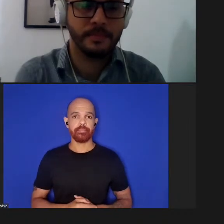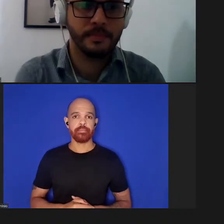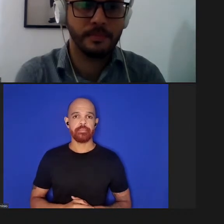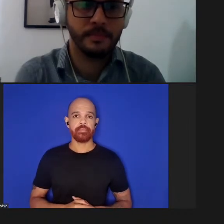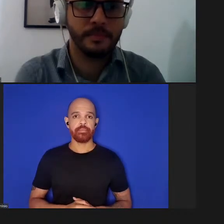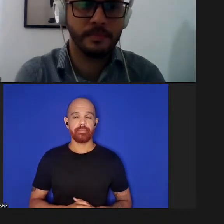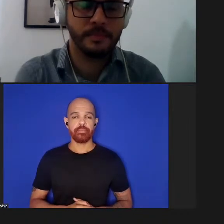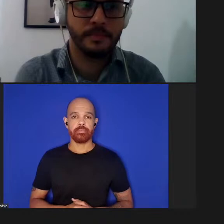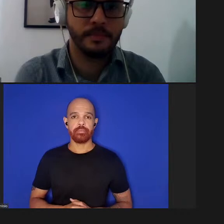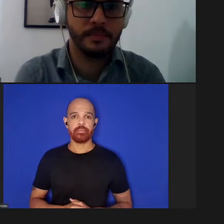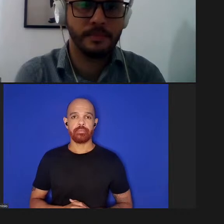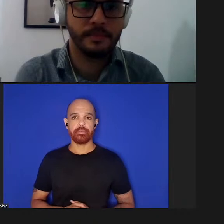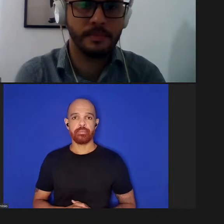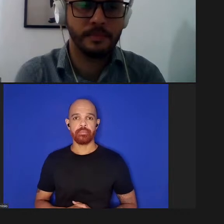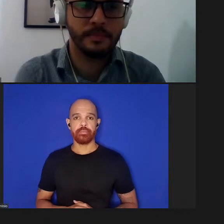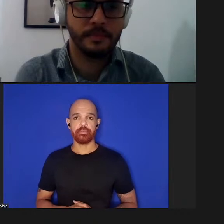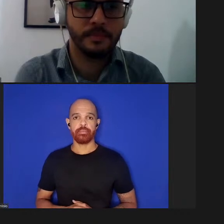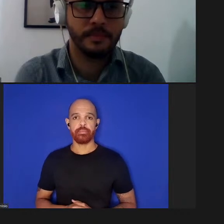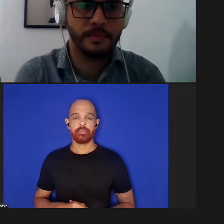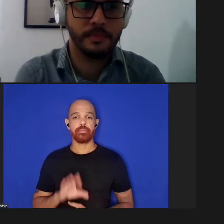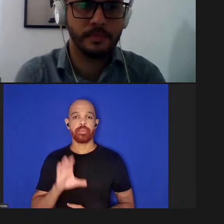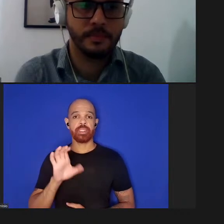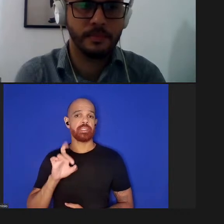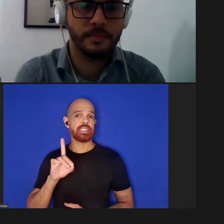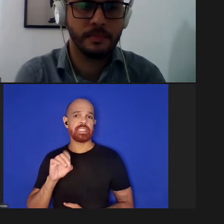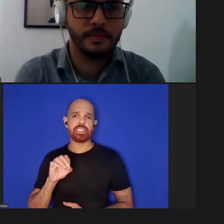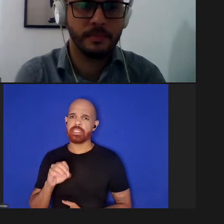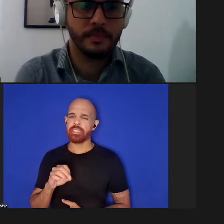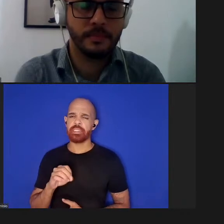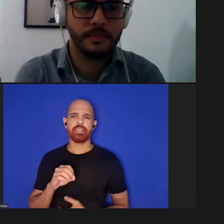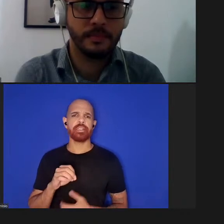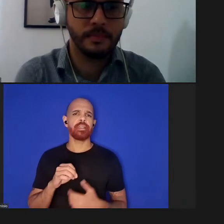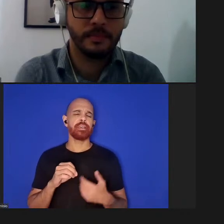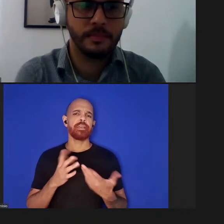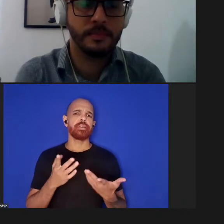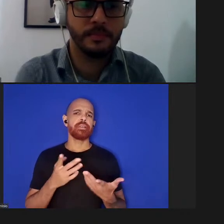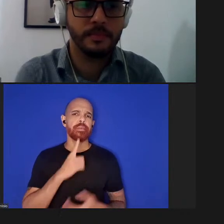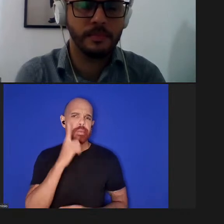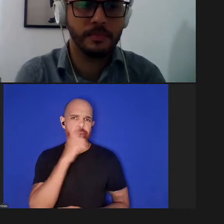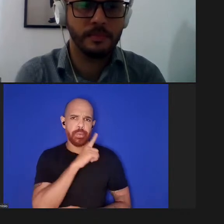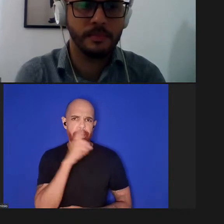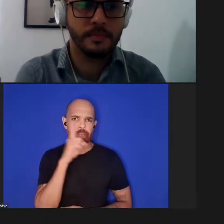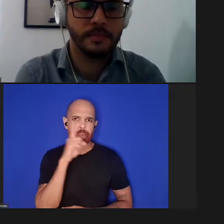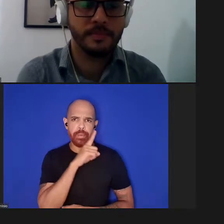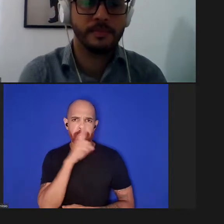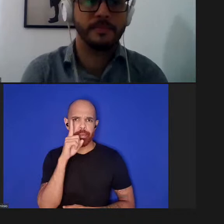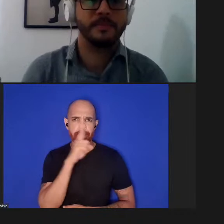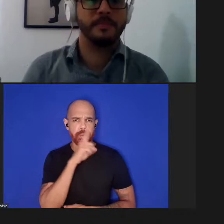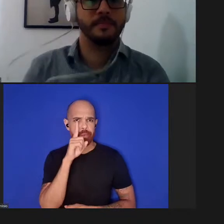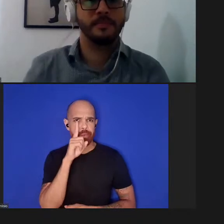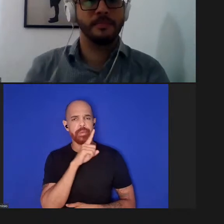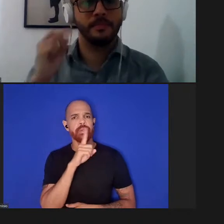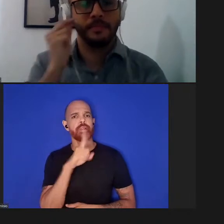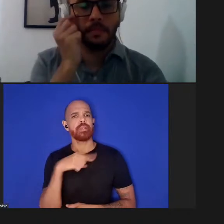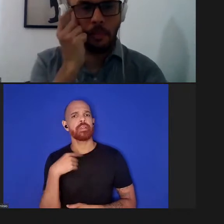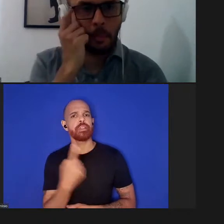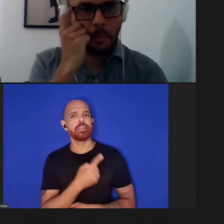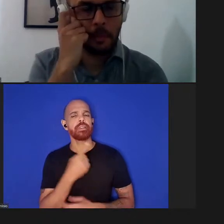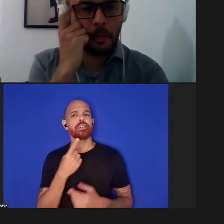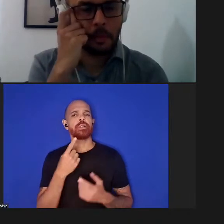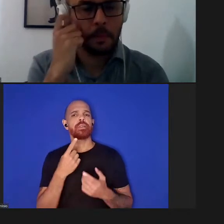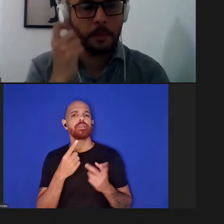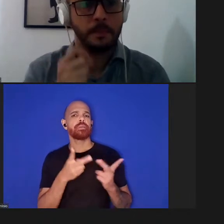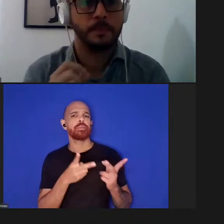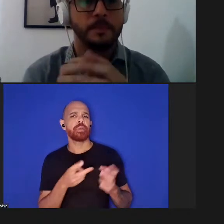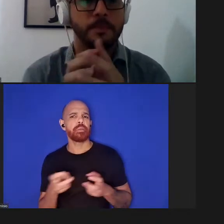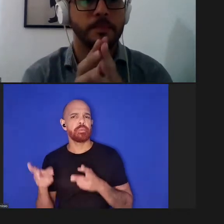é muito cedo ainda é muito precoce ainda nas nossas observações e verificações